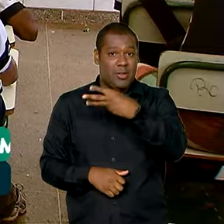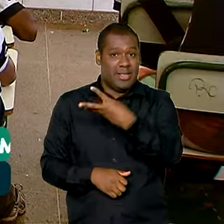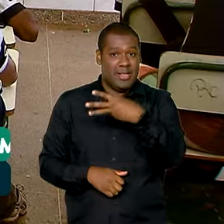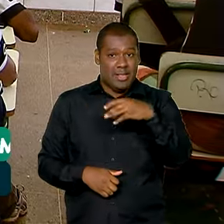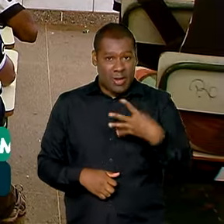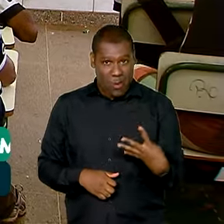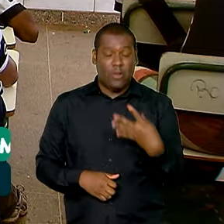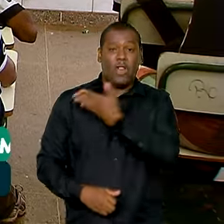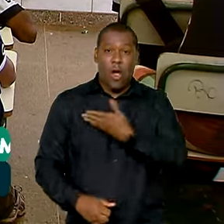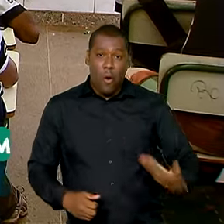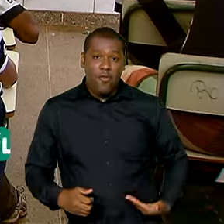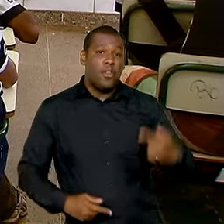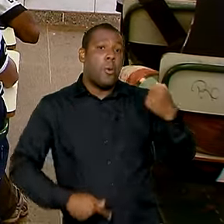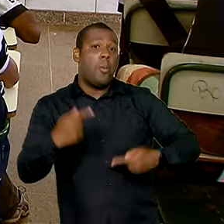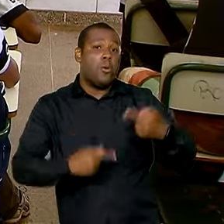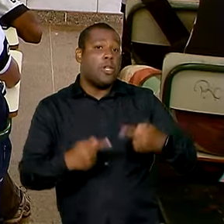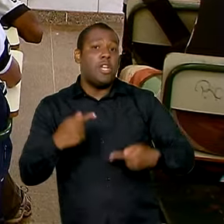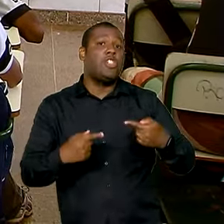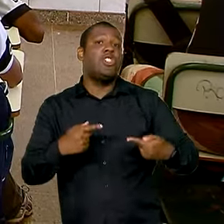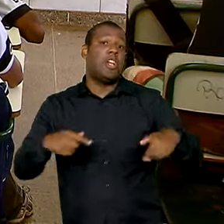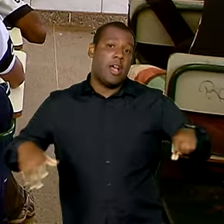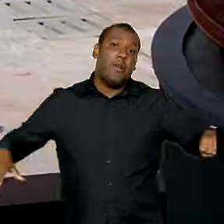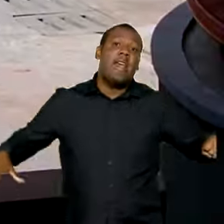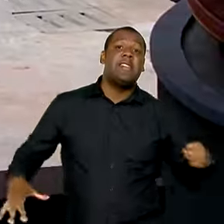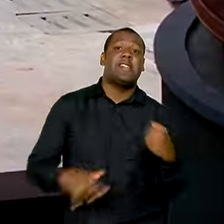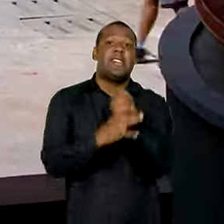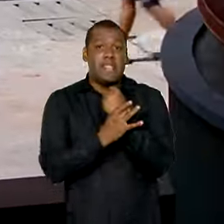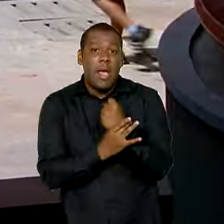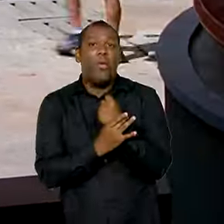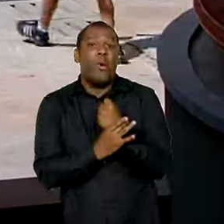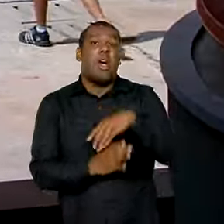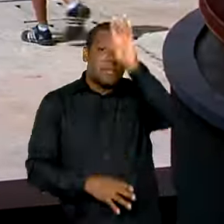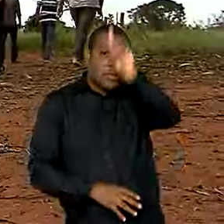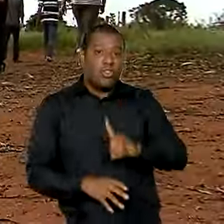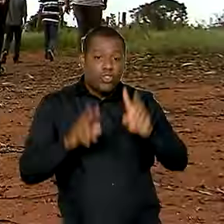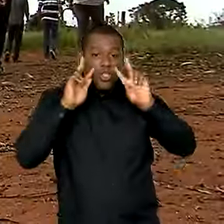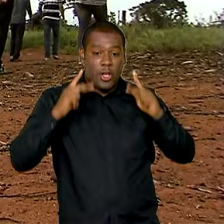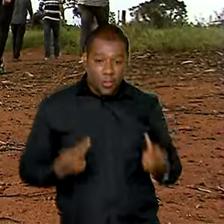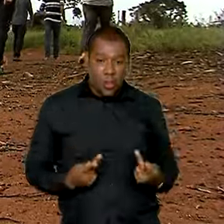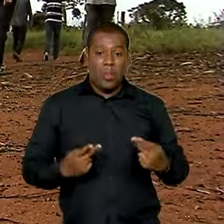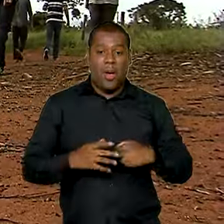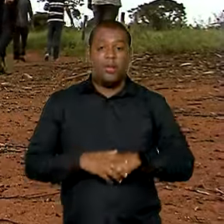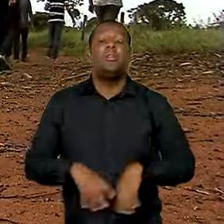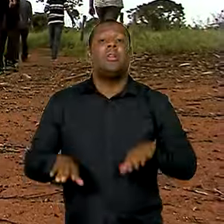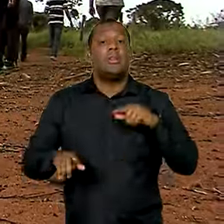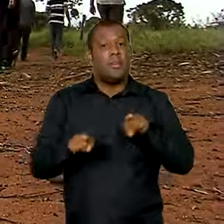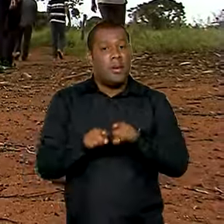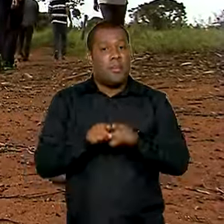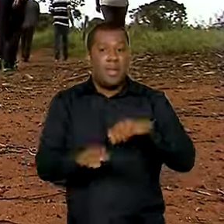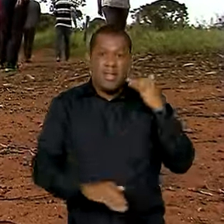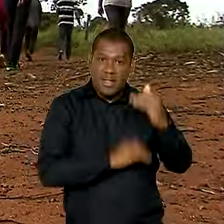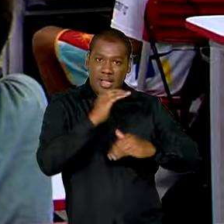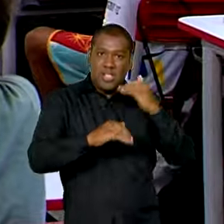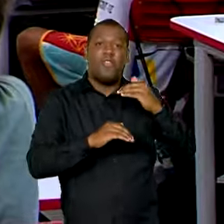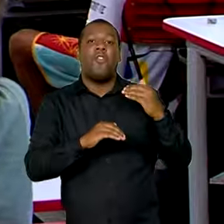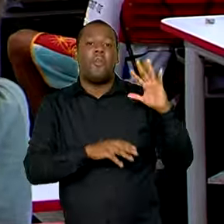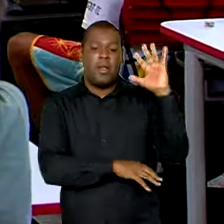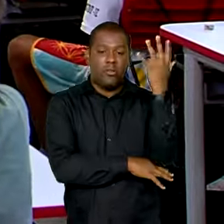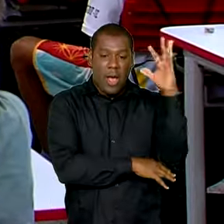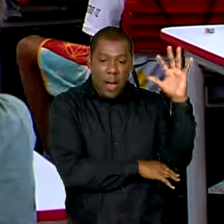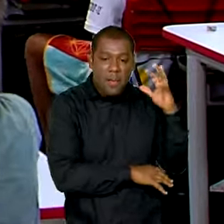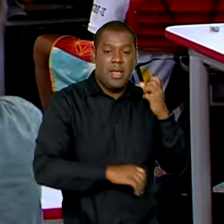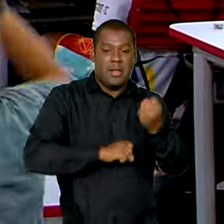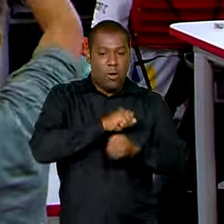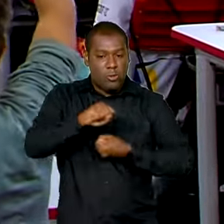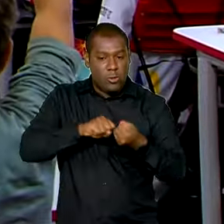a educação como direito humano com justiça social e desenvolvimento socioambiental sustentável. Os